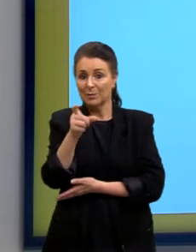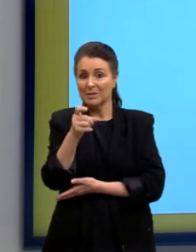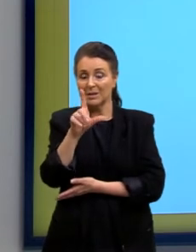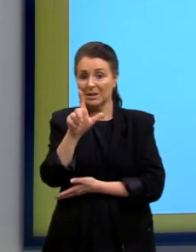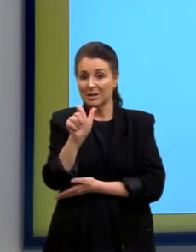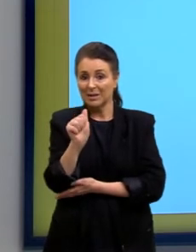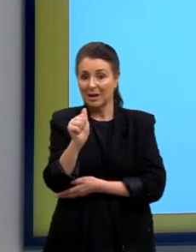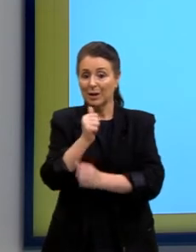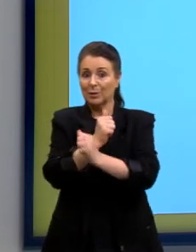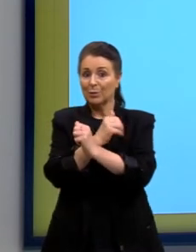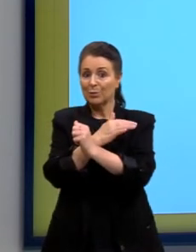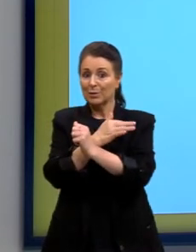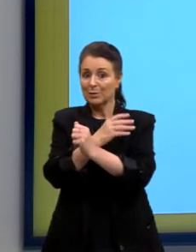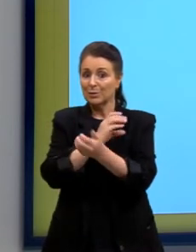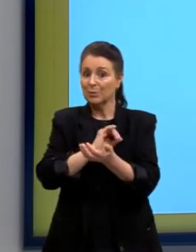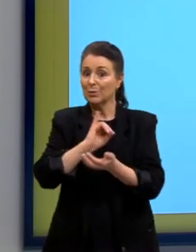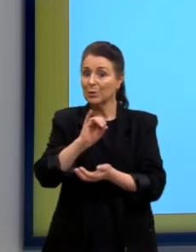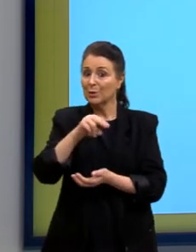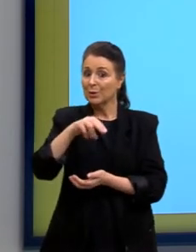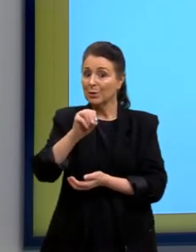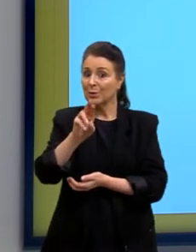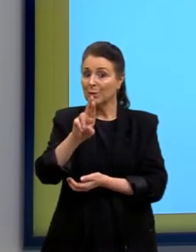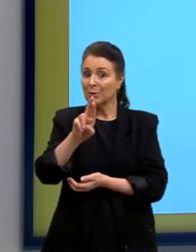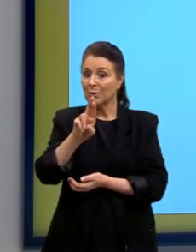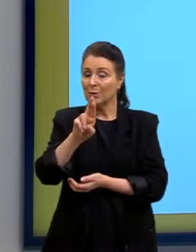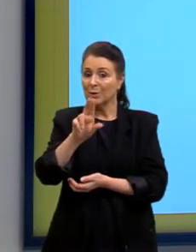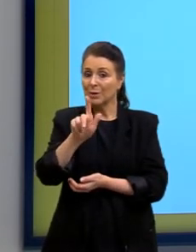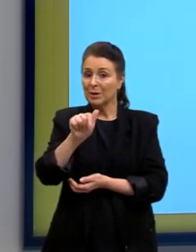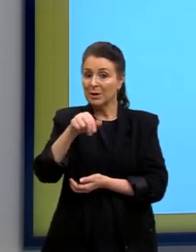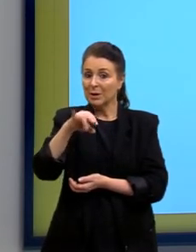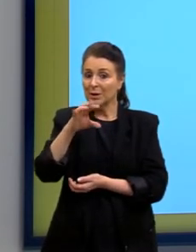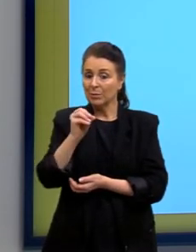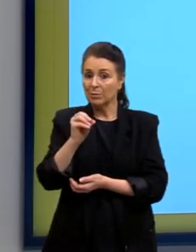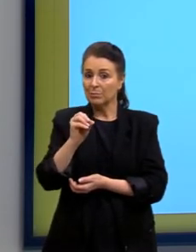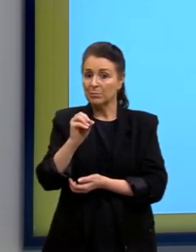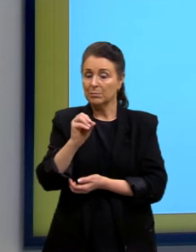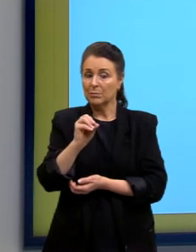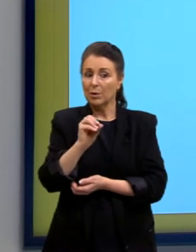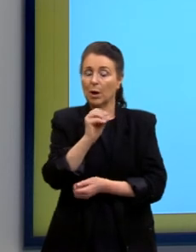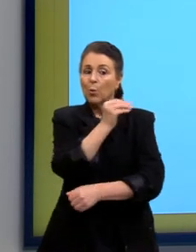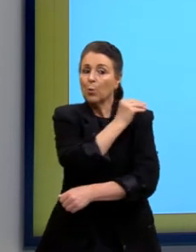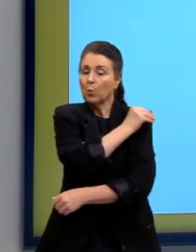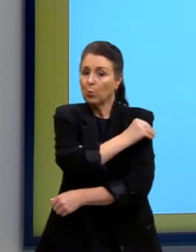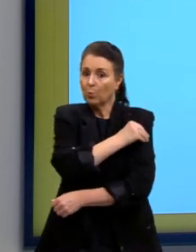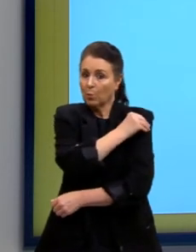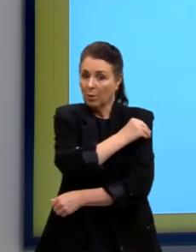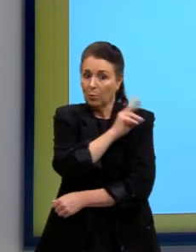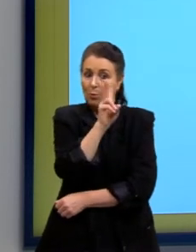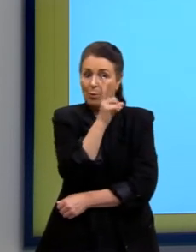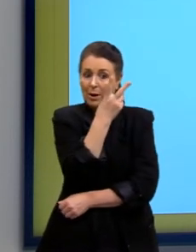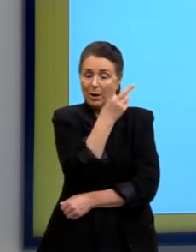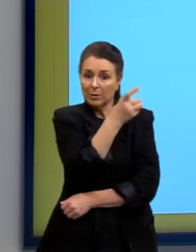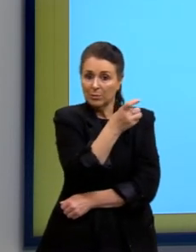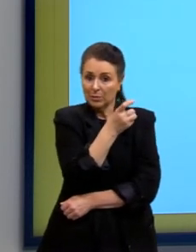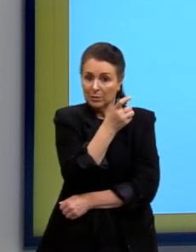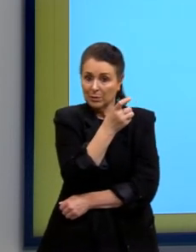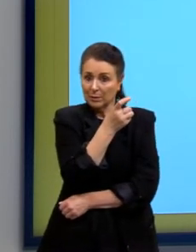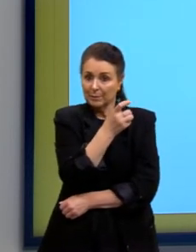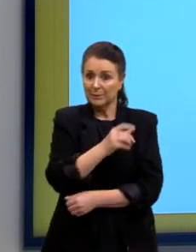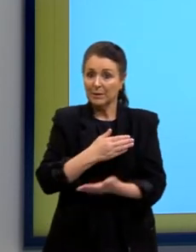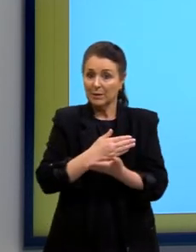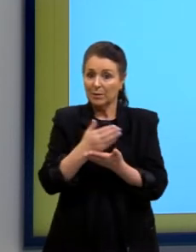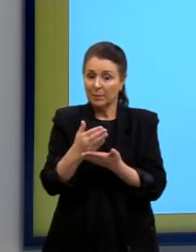ácido inorgânico não tem a presença da hidroxila então como que vai ocorrer? A hidroxila do álcool é que vai ser a formação da